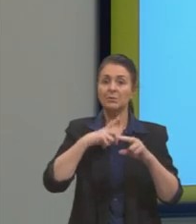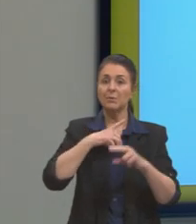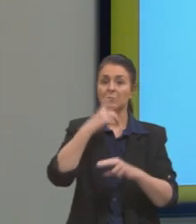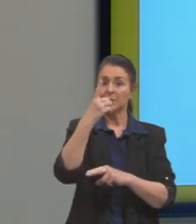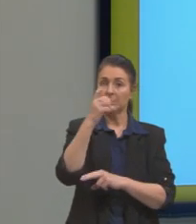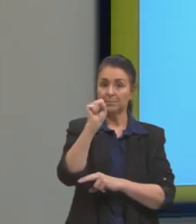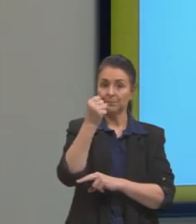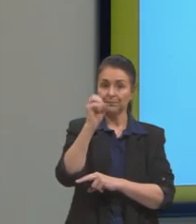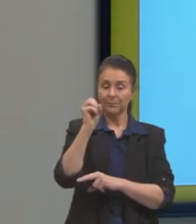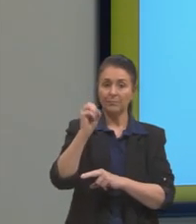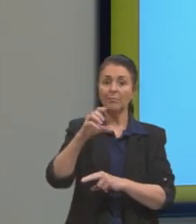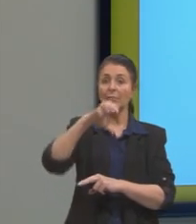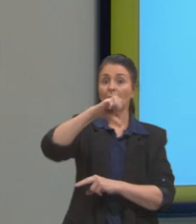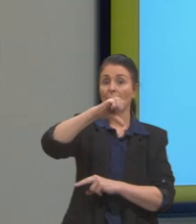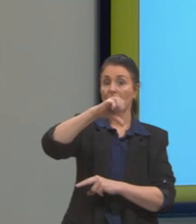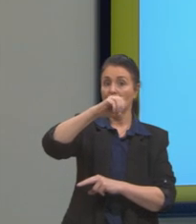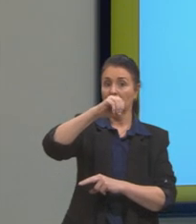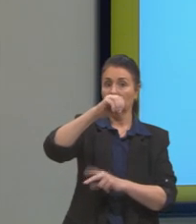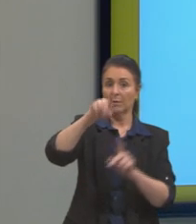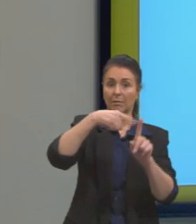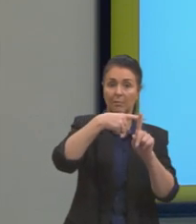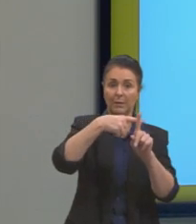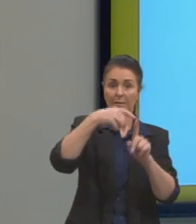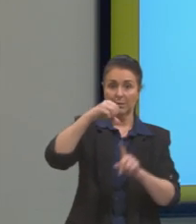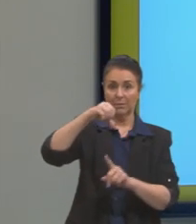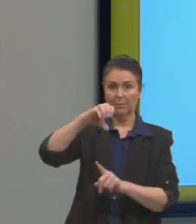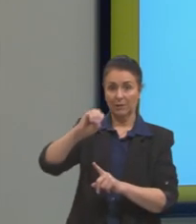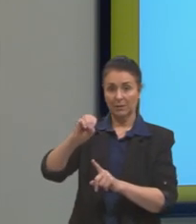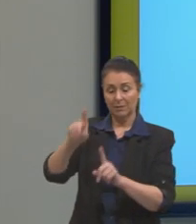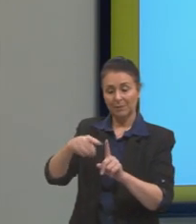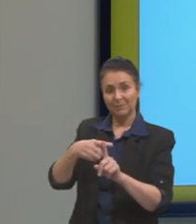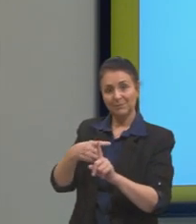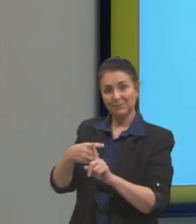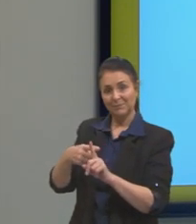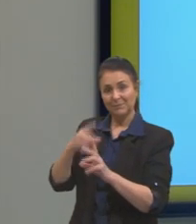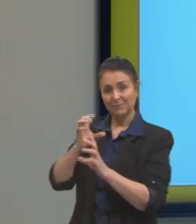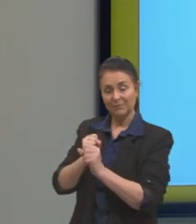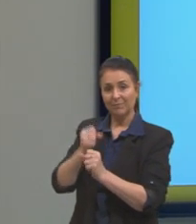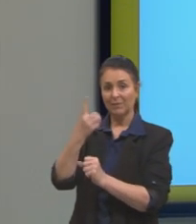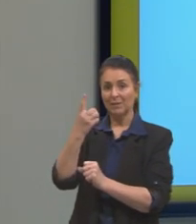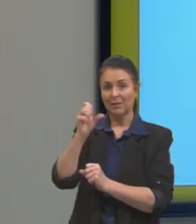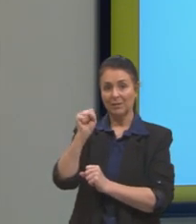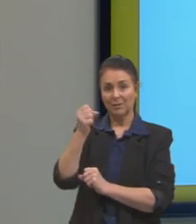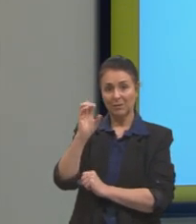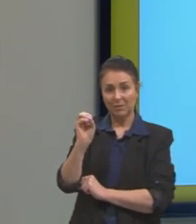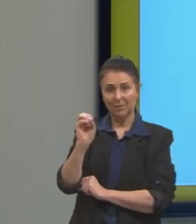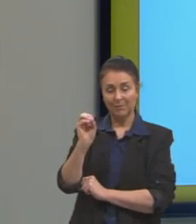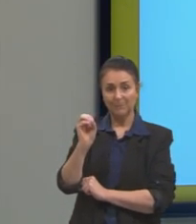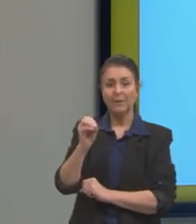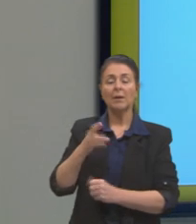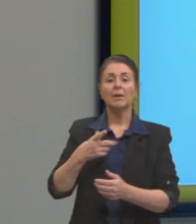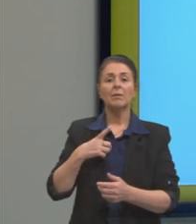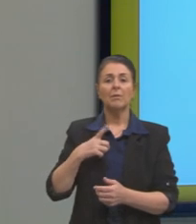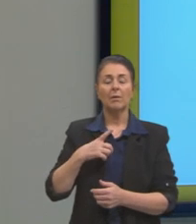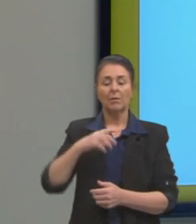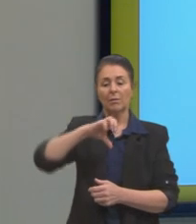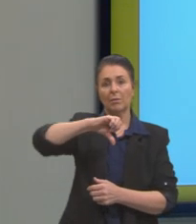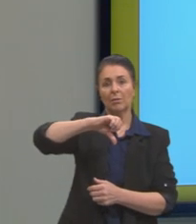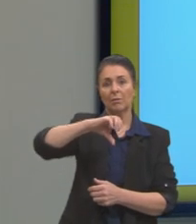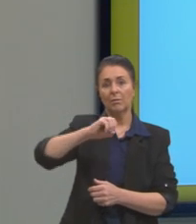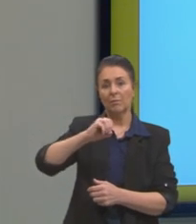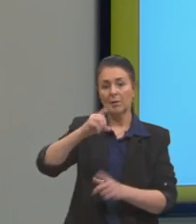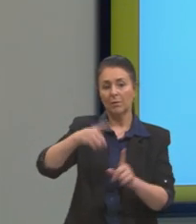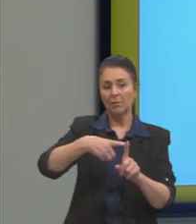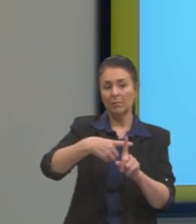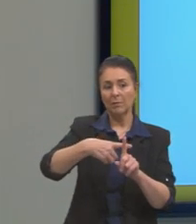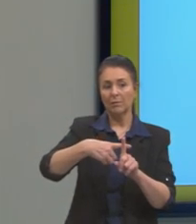porque 90 mais 90 soma 180. Ainda continuando a mesma lógica, eu tenho que 90 mais 90,